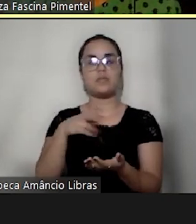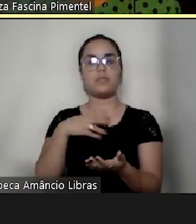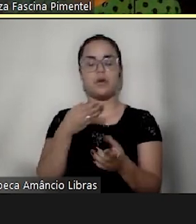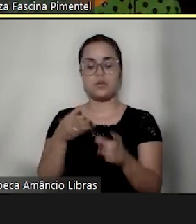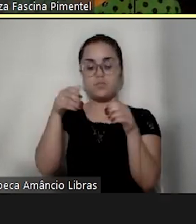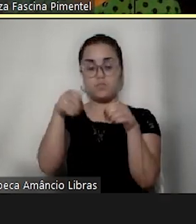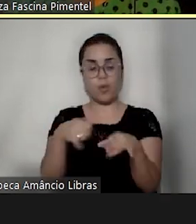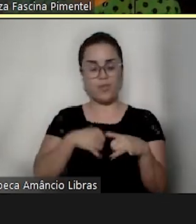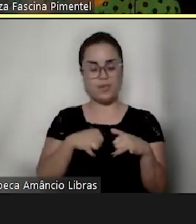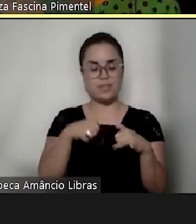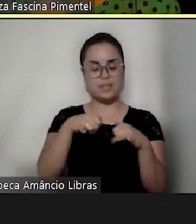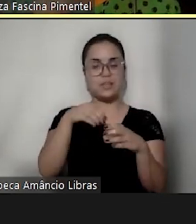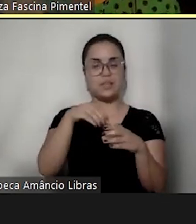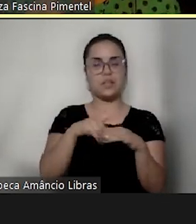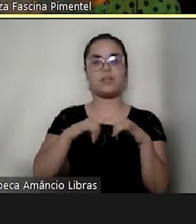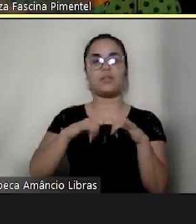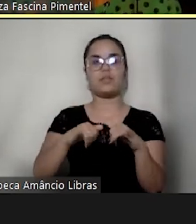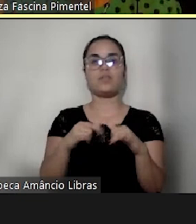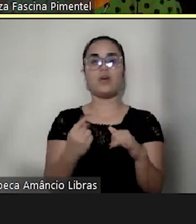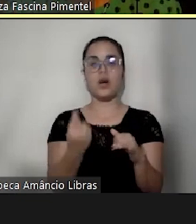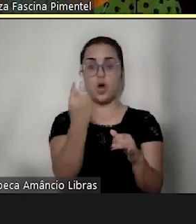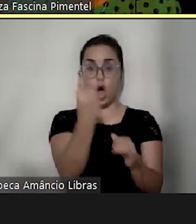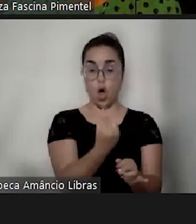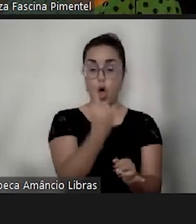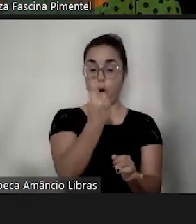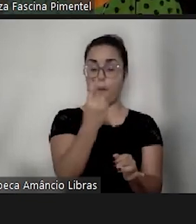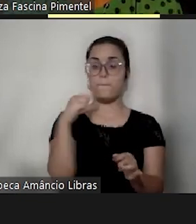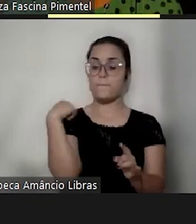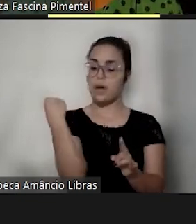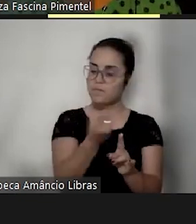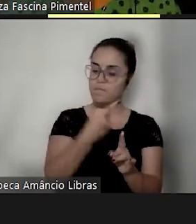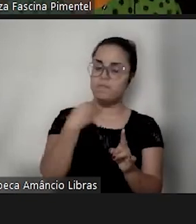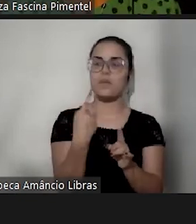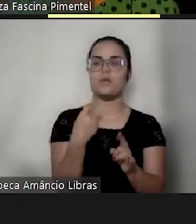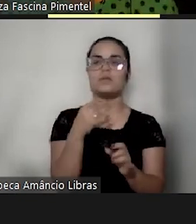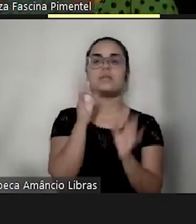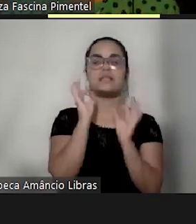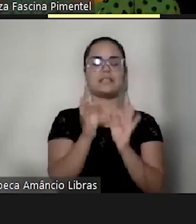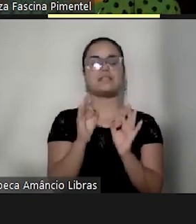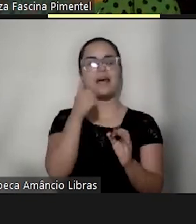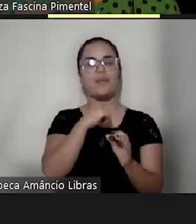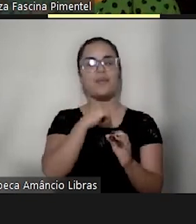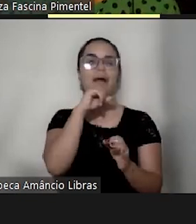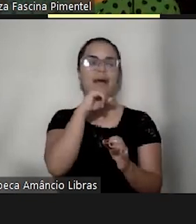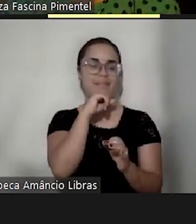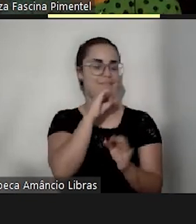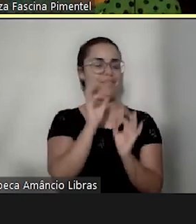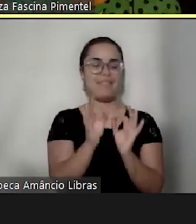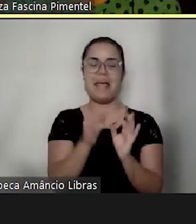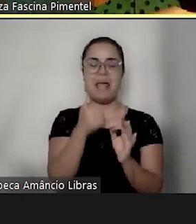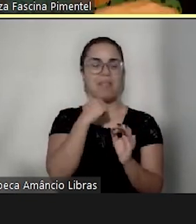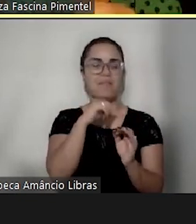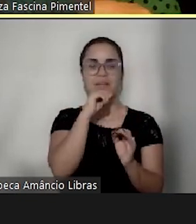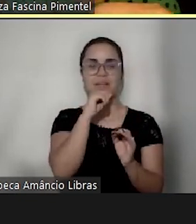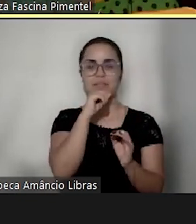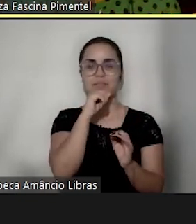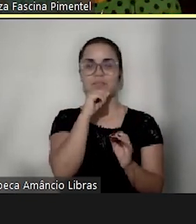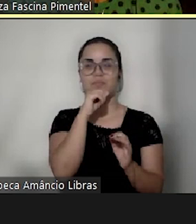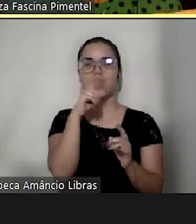carrinho e falava, filho, nós vamos dar uma volta aqui. Tá, mamãe? Tá, mamãe? Aí eu ia lá,